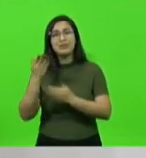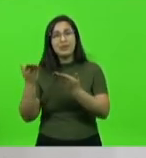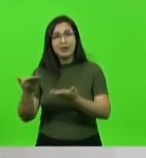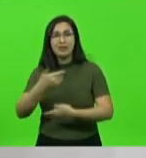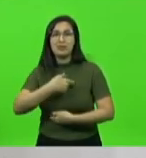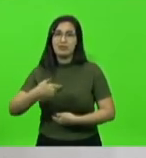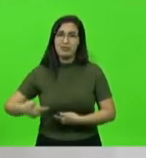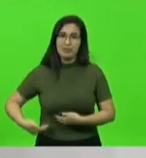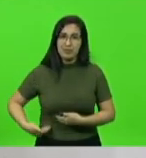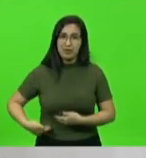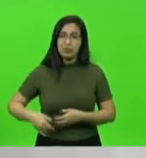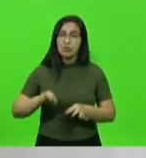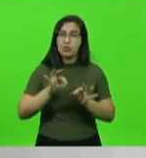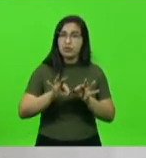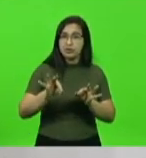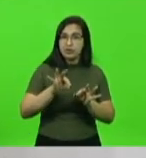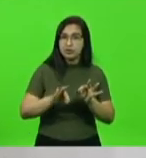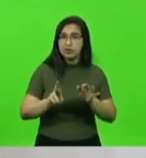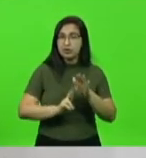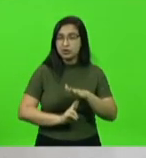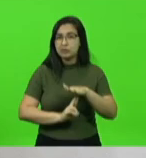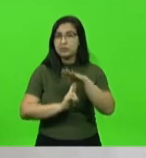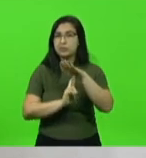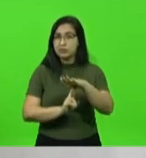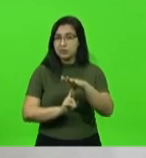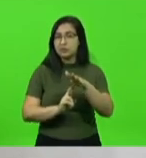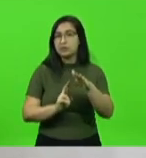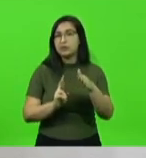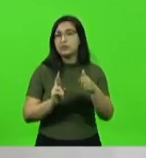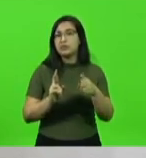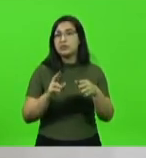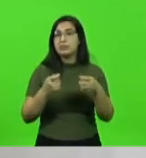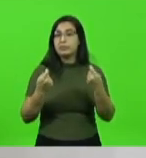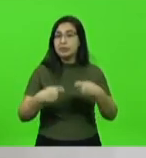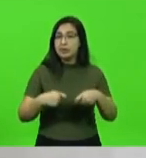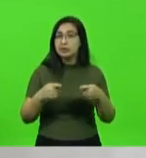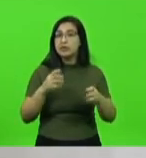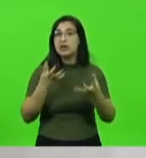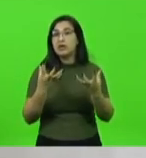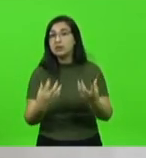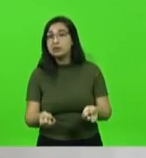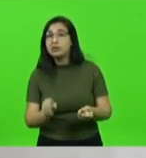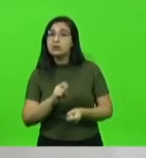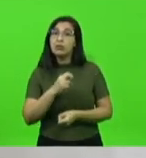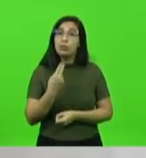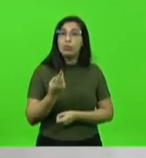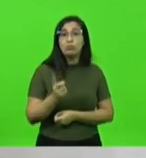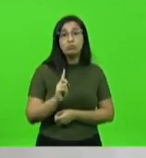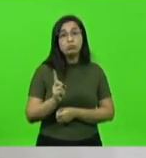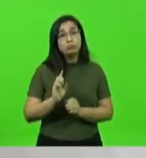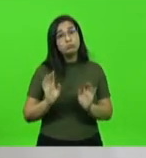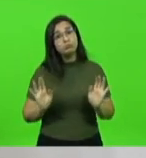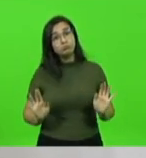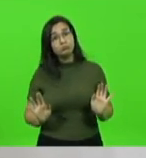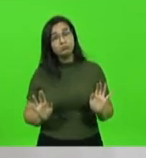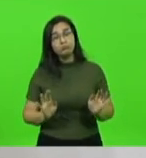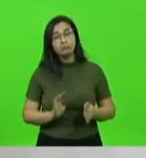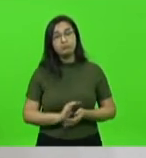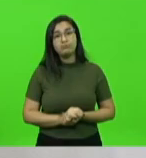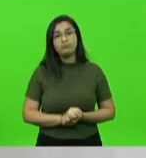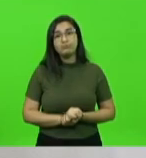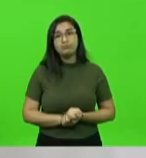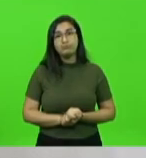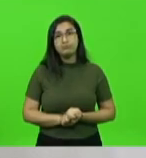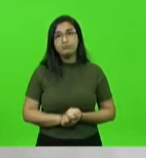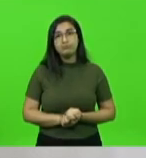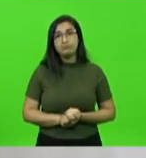As entidades representativas de classes é que tem que aceitar ou não aceitar o que o governo oferece. O bom